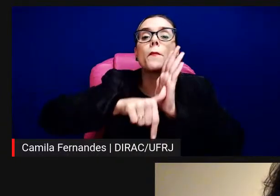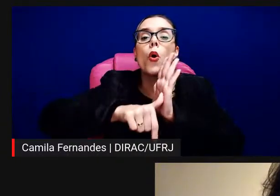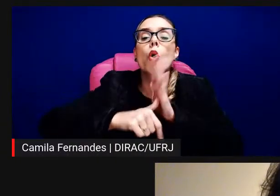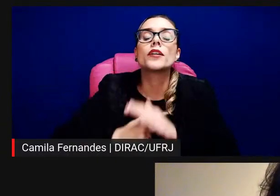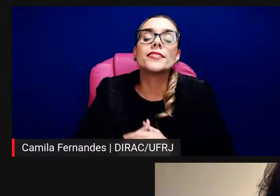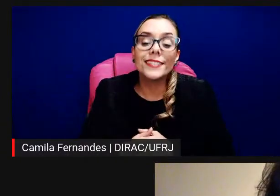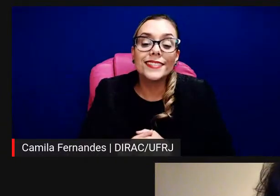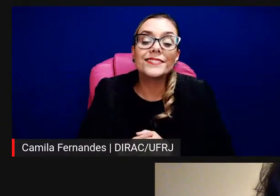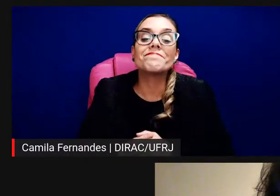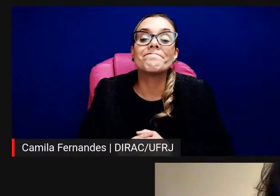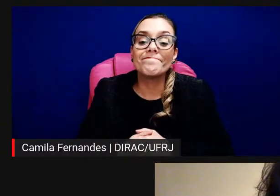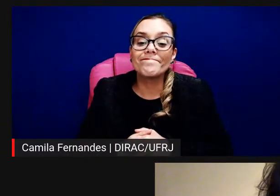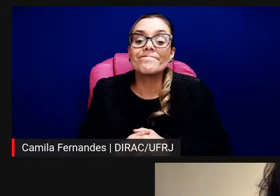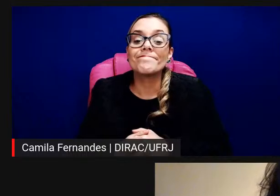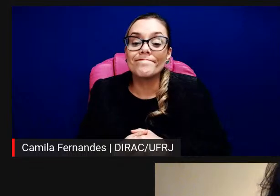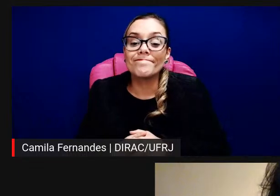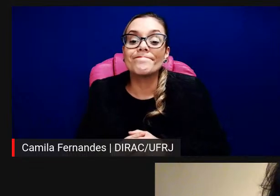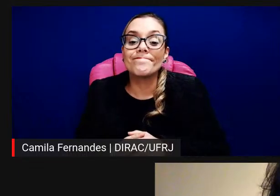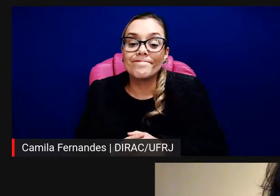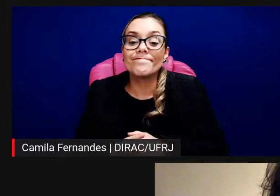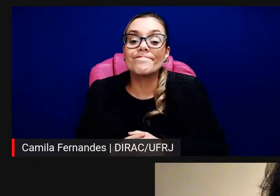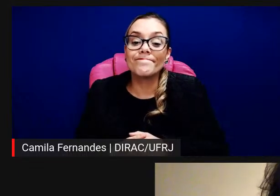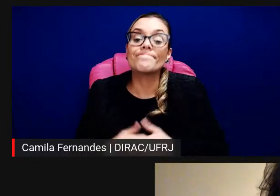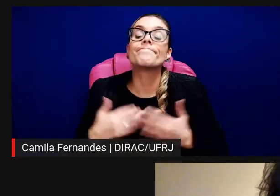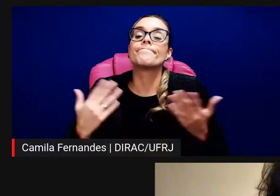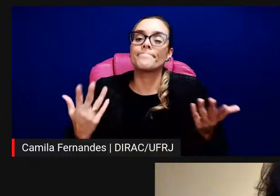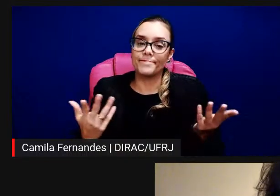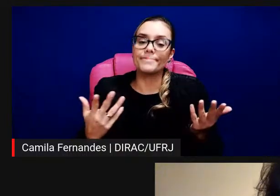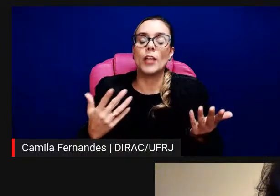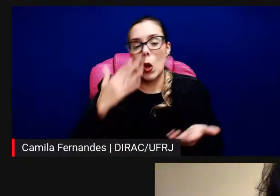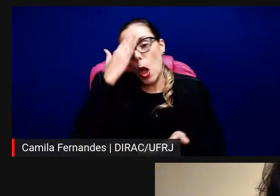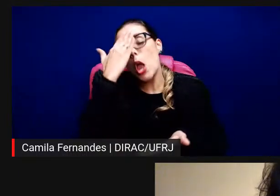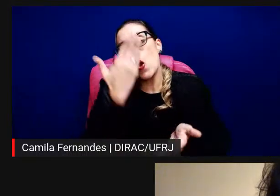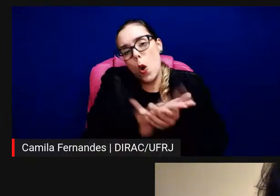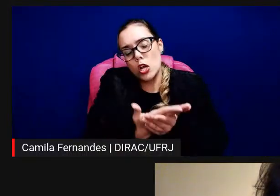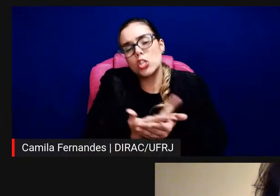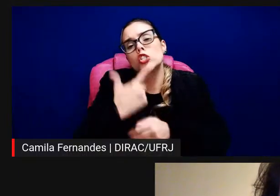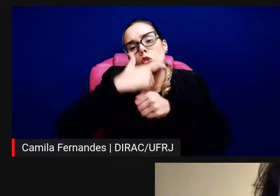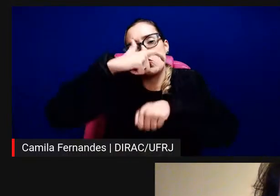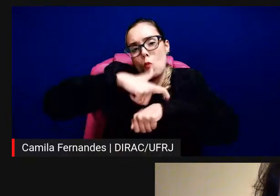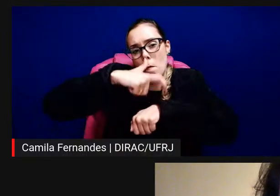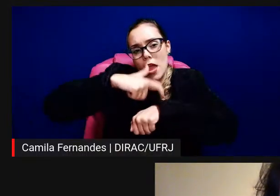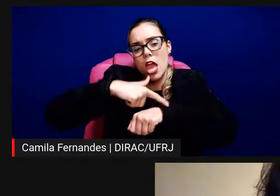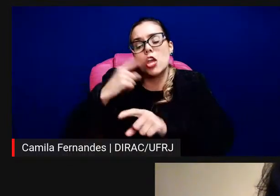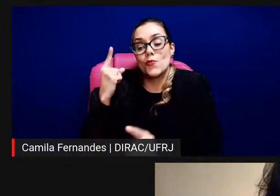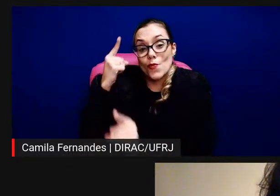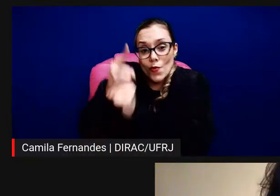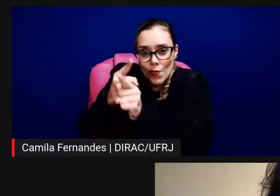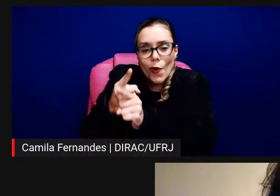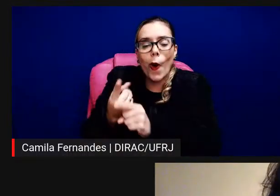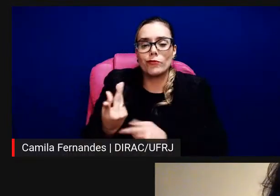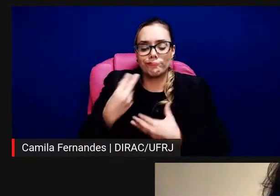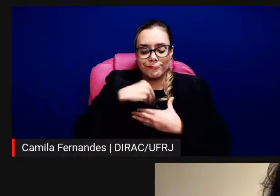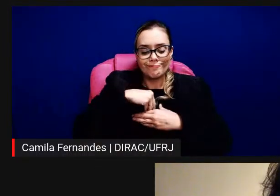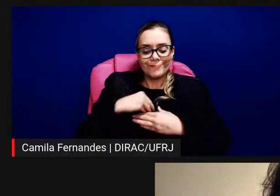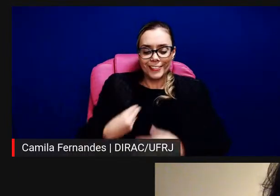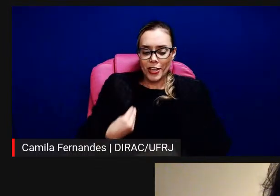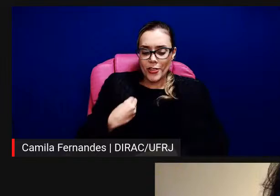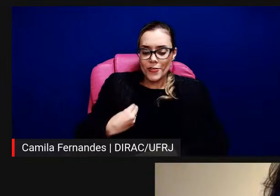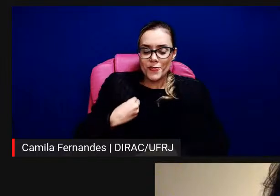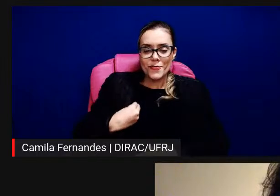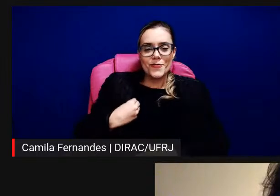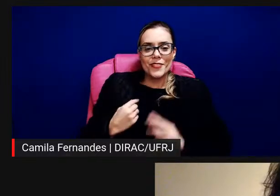Olha, eu acho que perpassou e perpassa, né? Muita gente me pergunta assim, tipo,